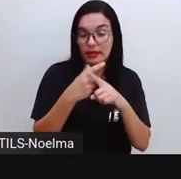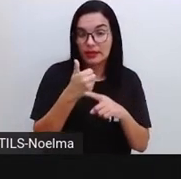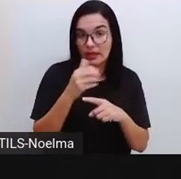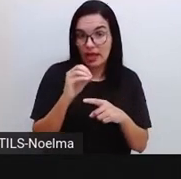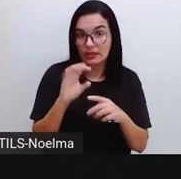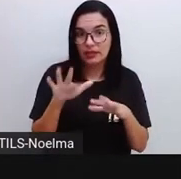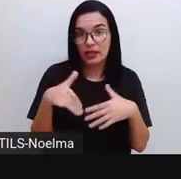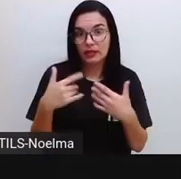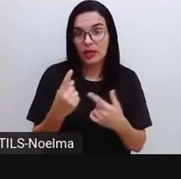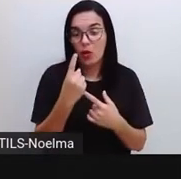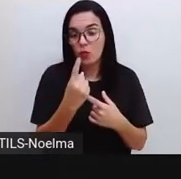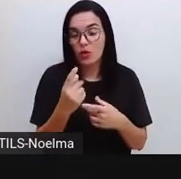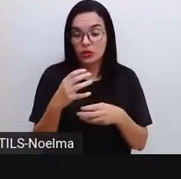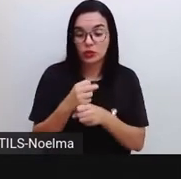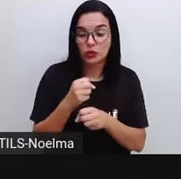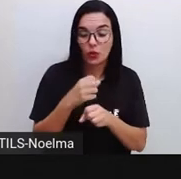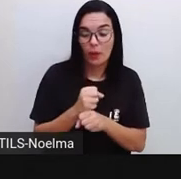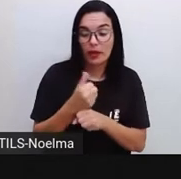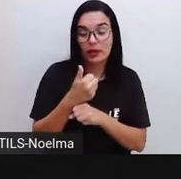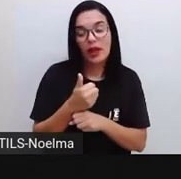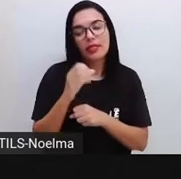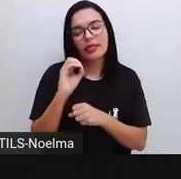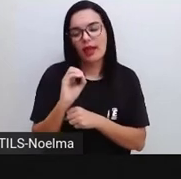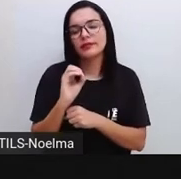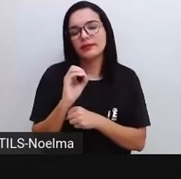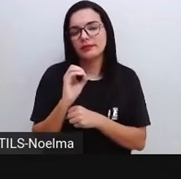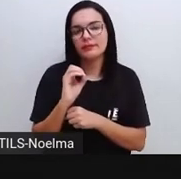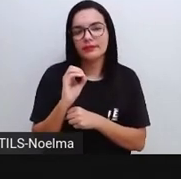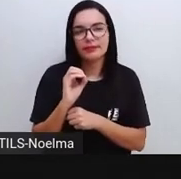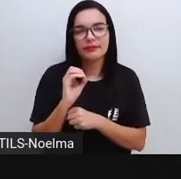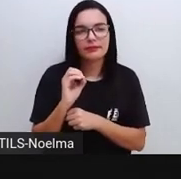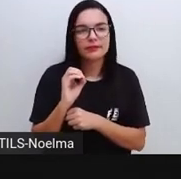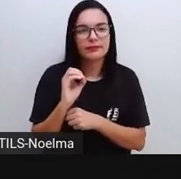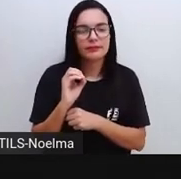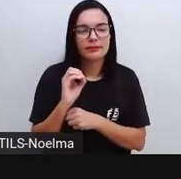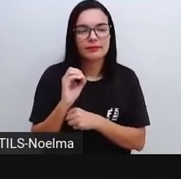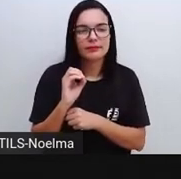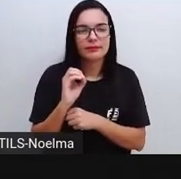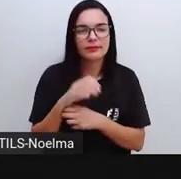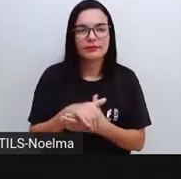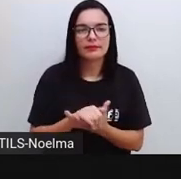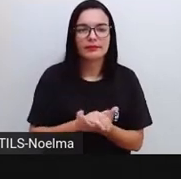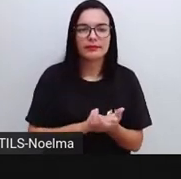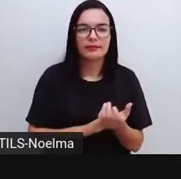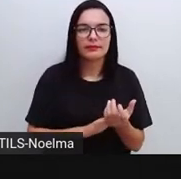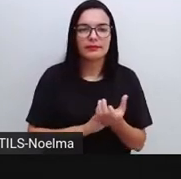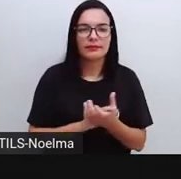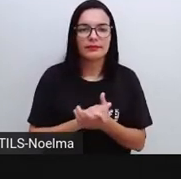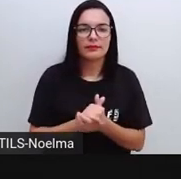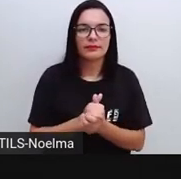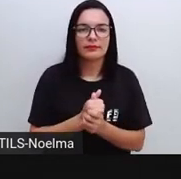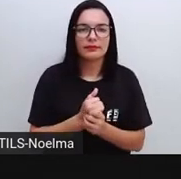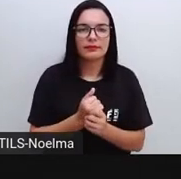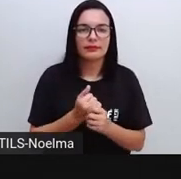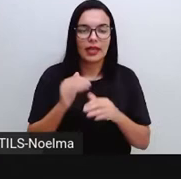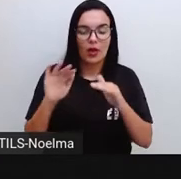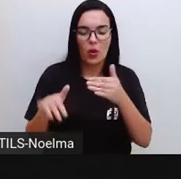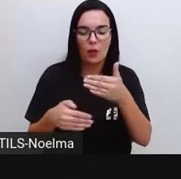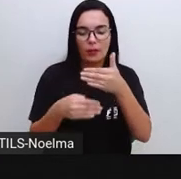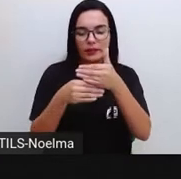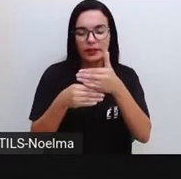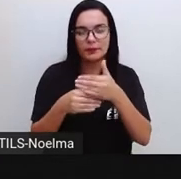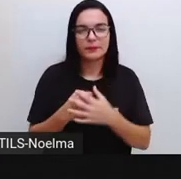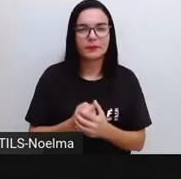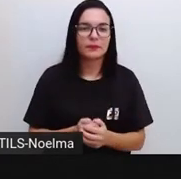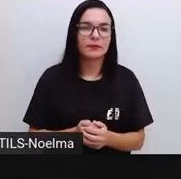vezes, cada número 1 desse representa um selo, então ele vai precisar de 10 selos, tá? Para completar a coleção.